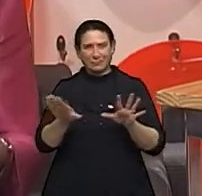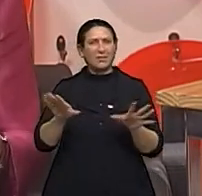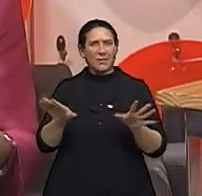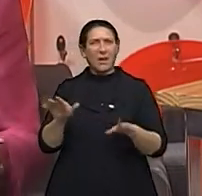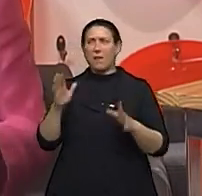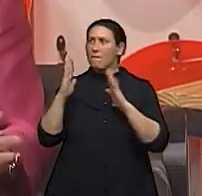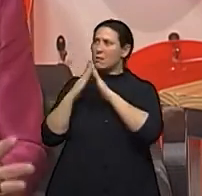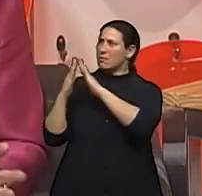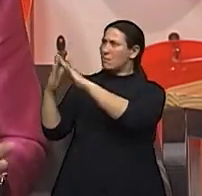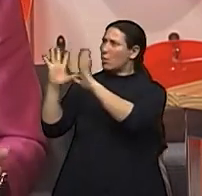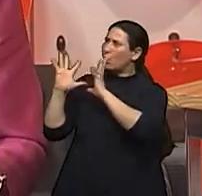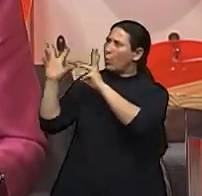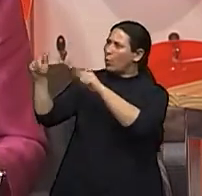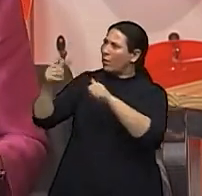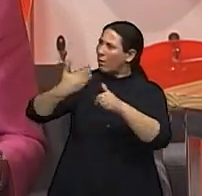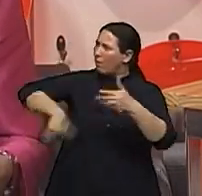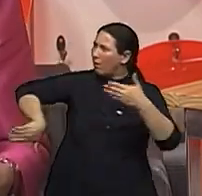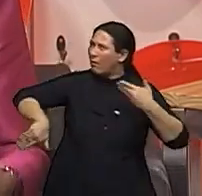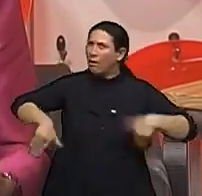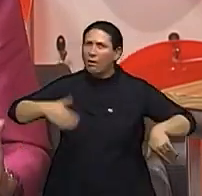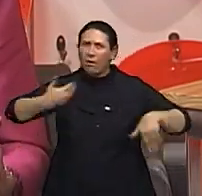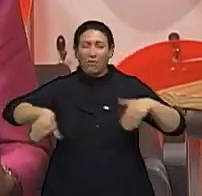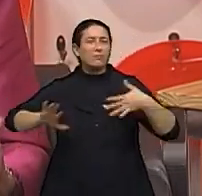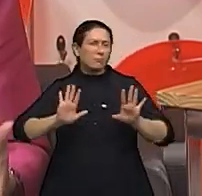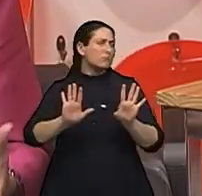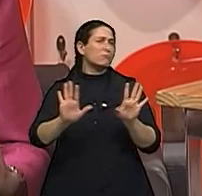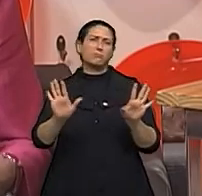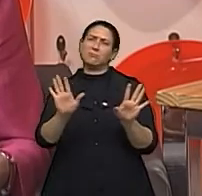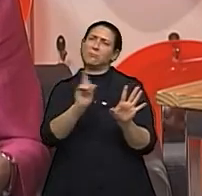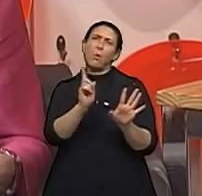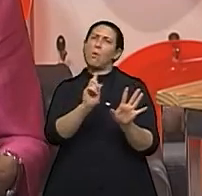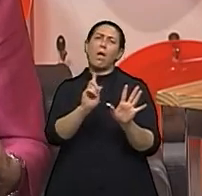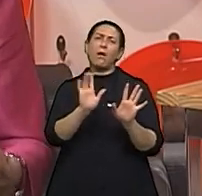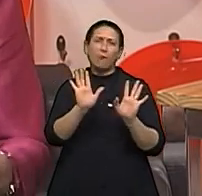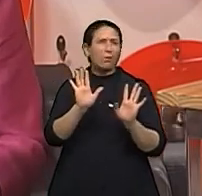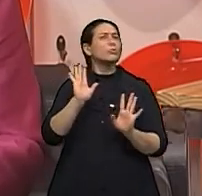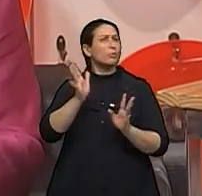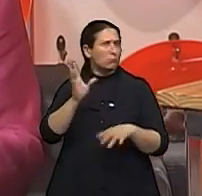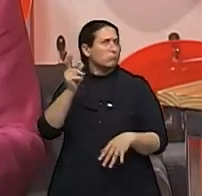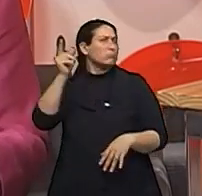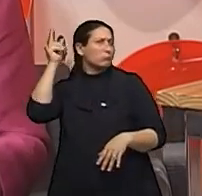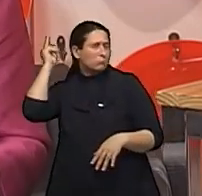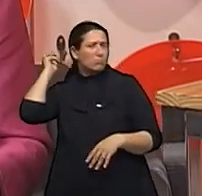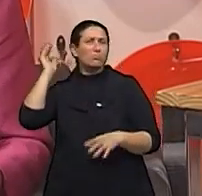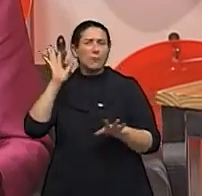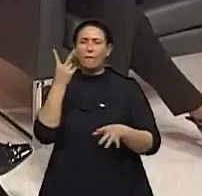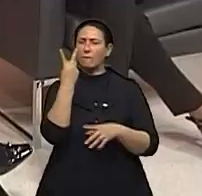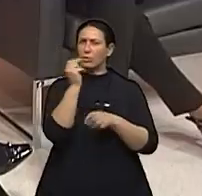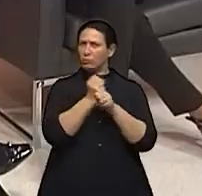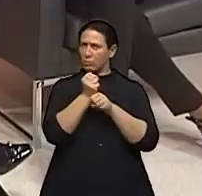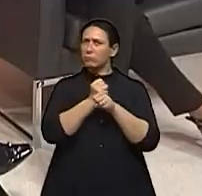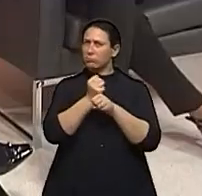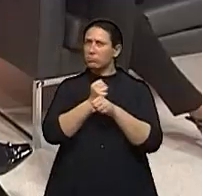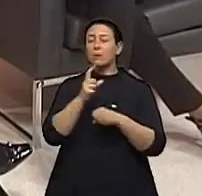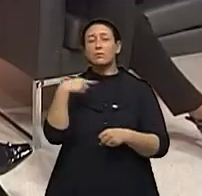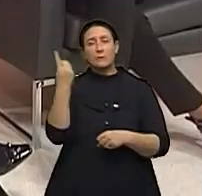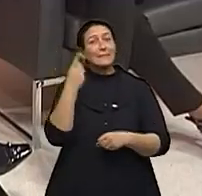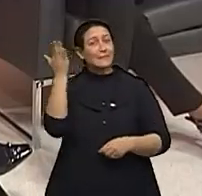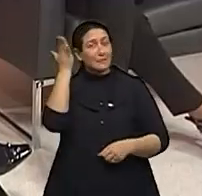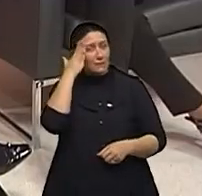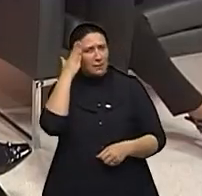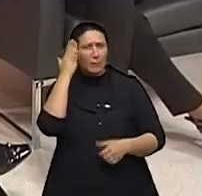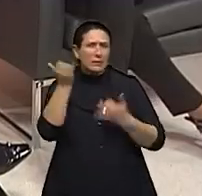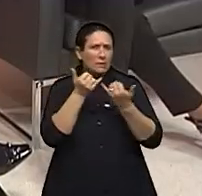vizinhas que foram, tiraram. E hoje em dia não é mais assim, faz tempo até que faz quase 20 anos que a gente sabe que para